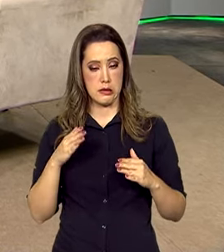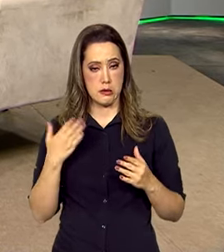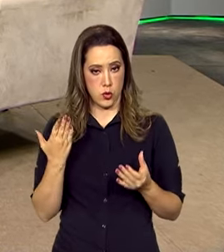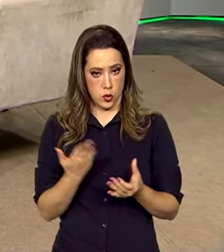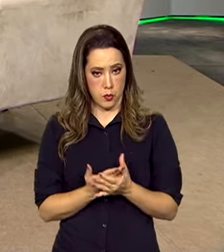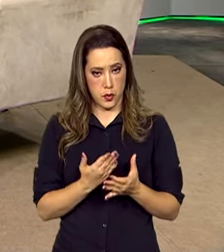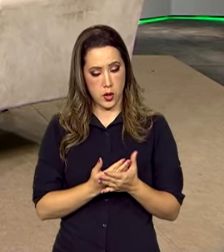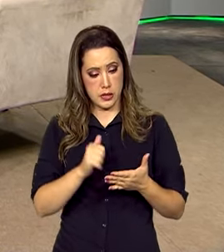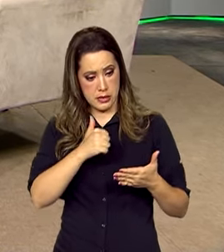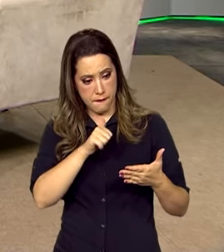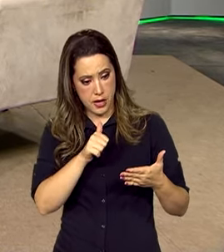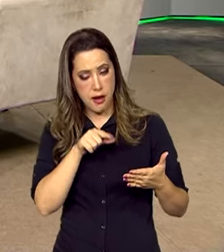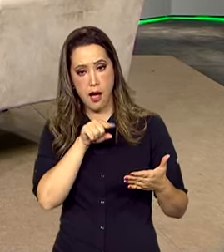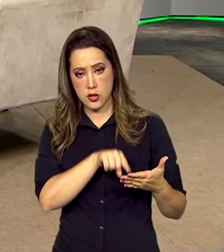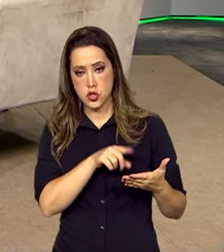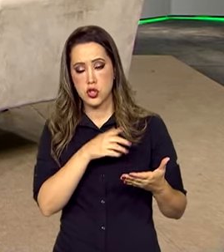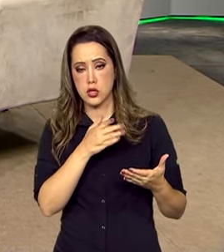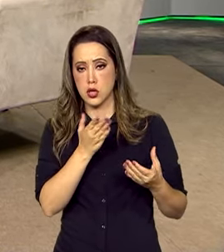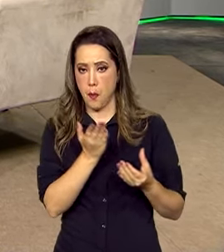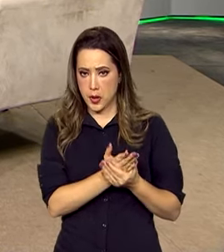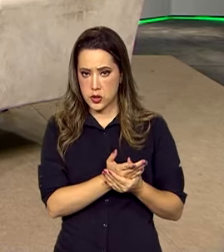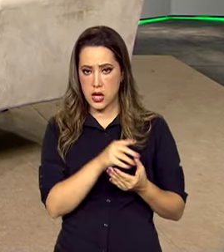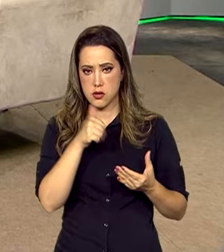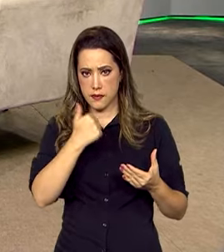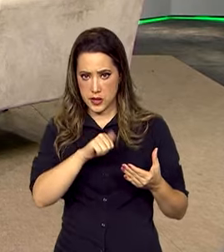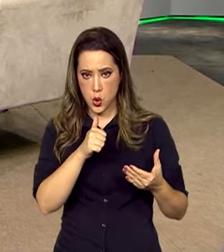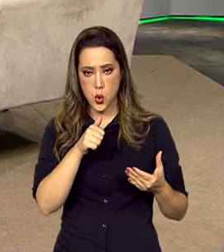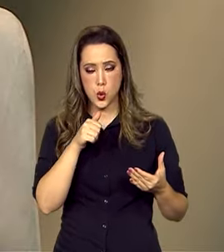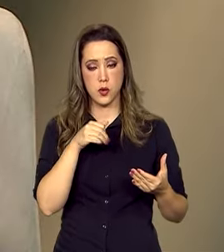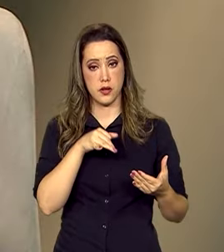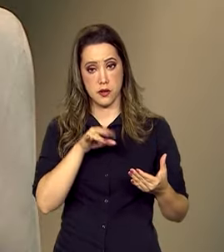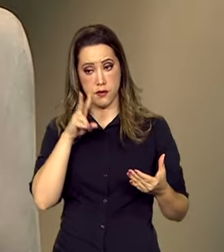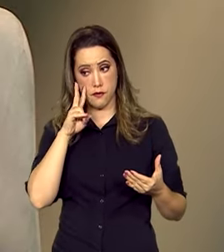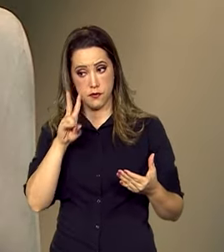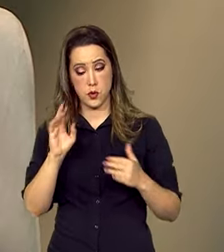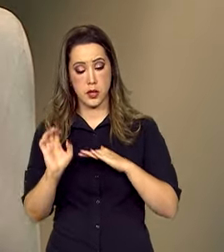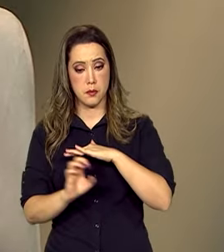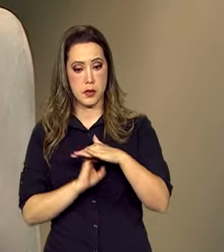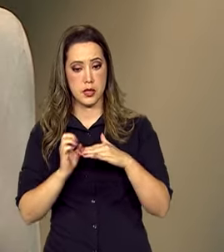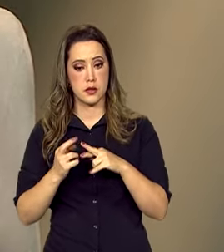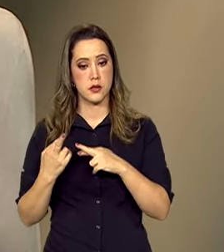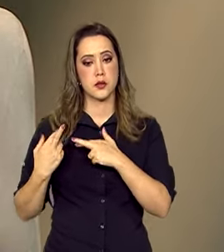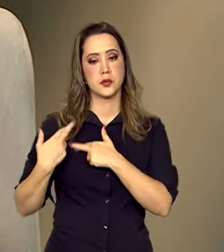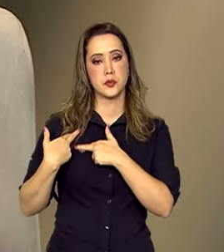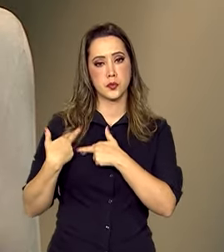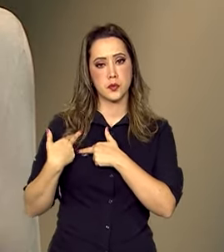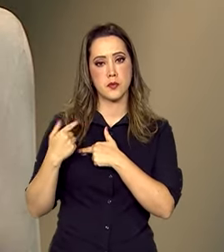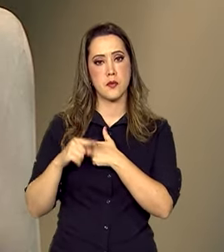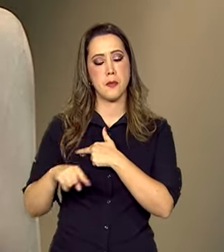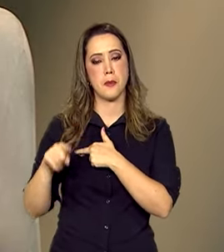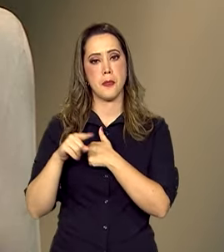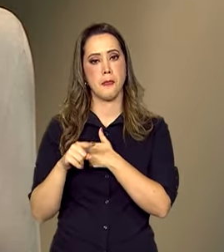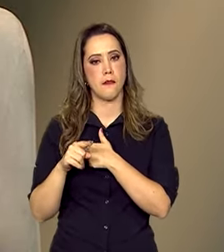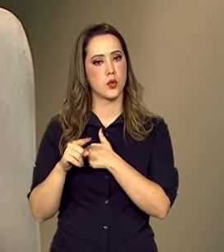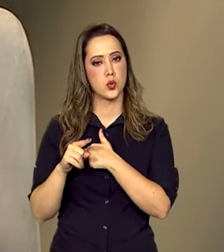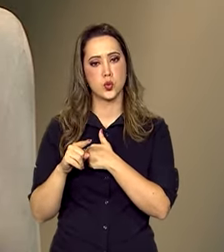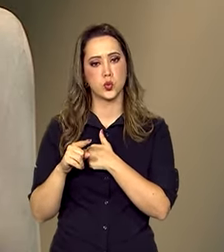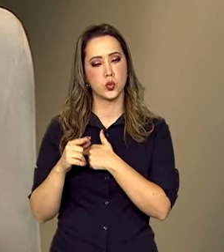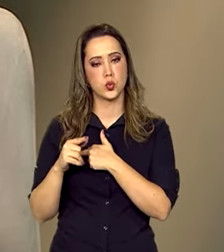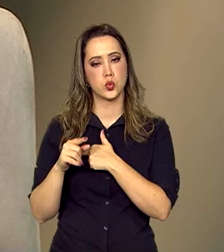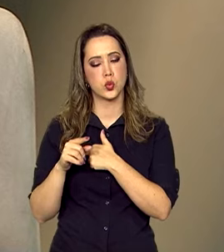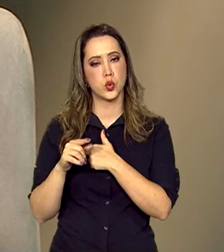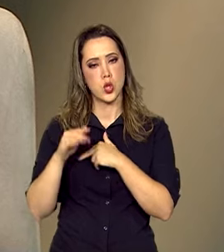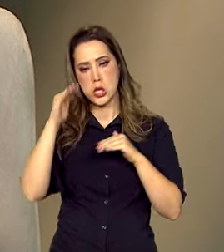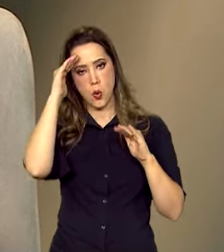tramitação do processo de que a empresa, o responsável, enfim, não adotou